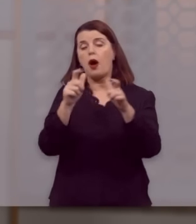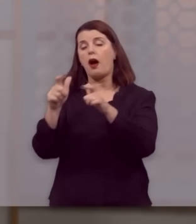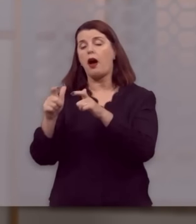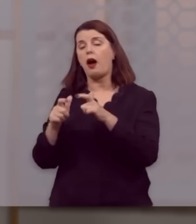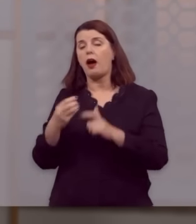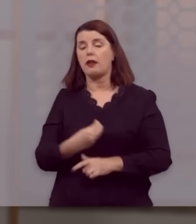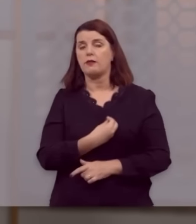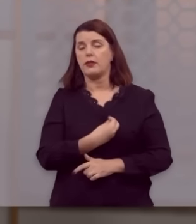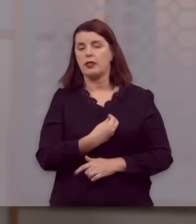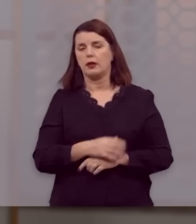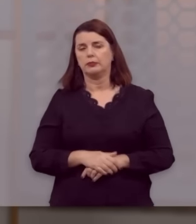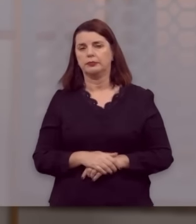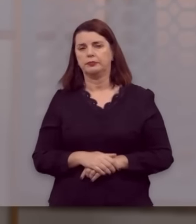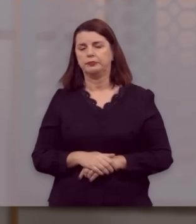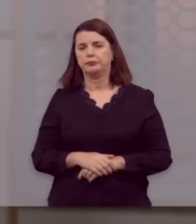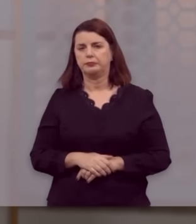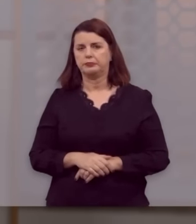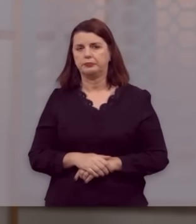áreas da vida.